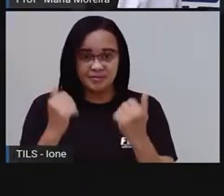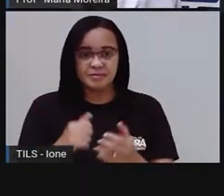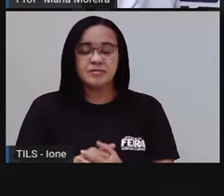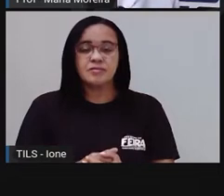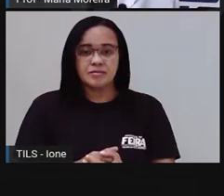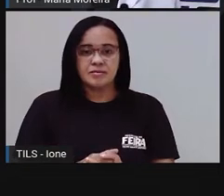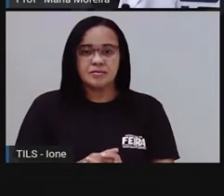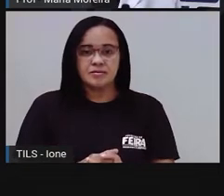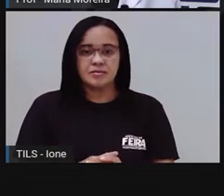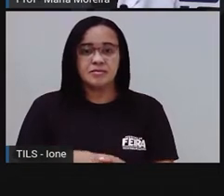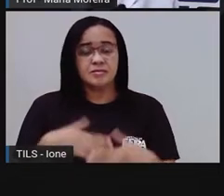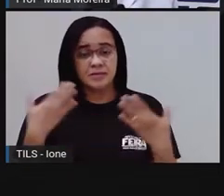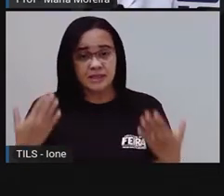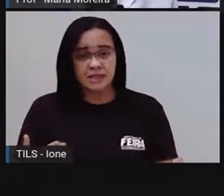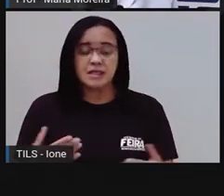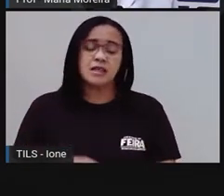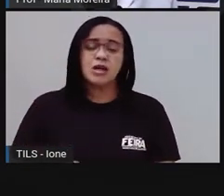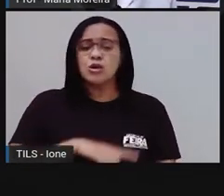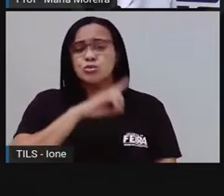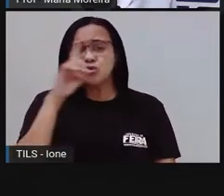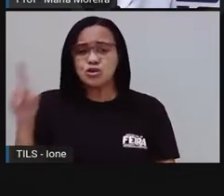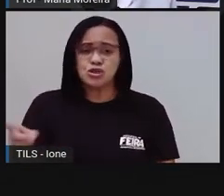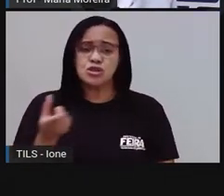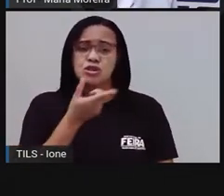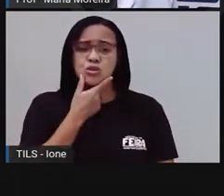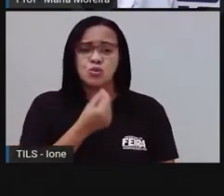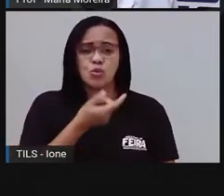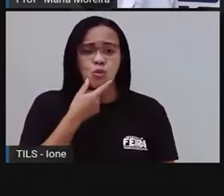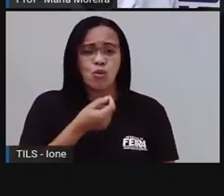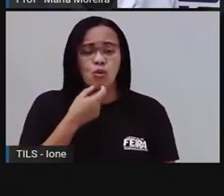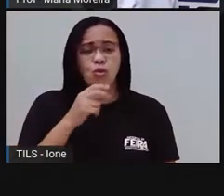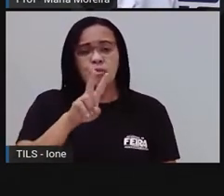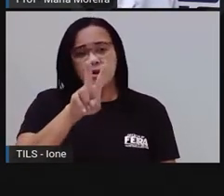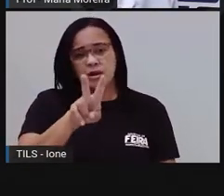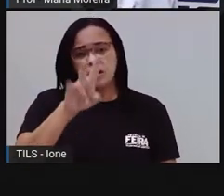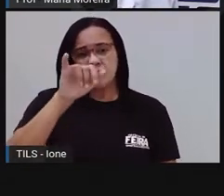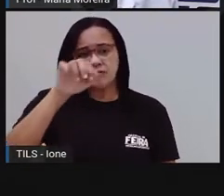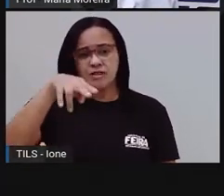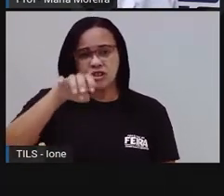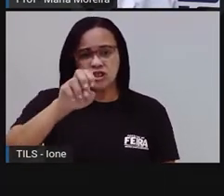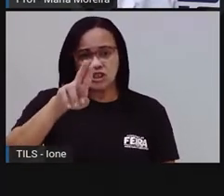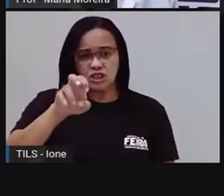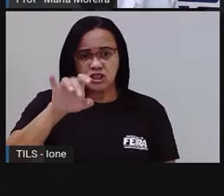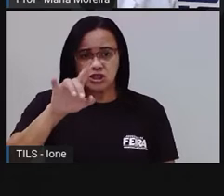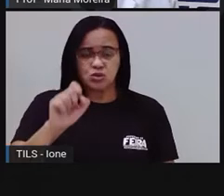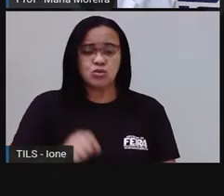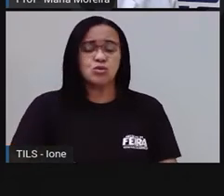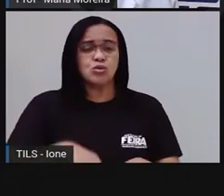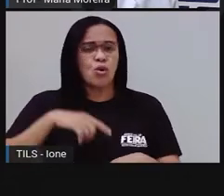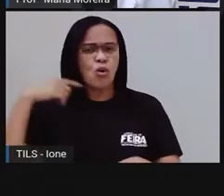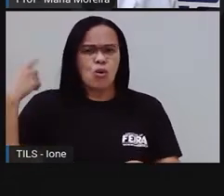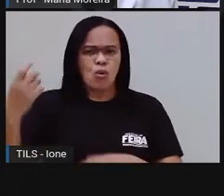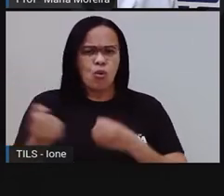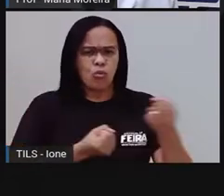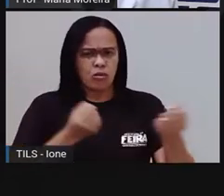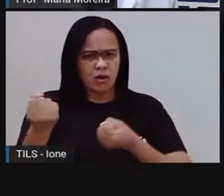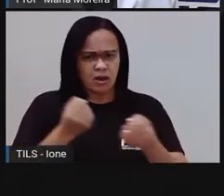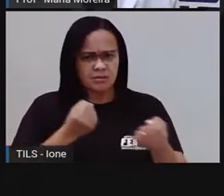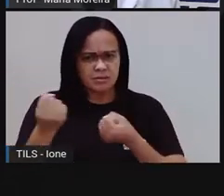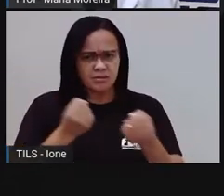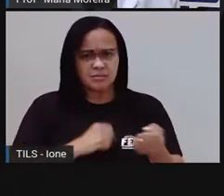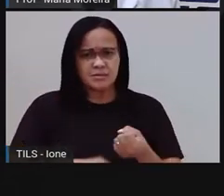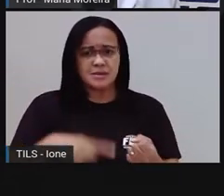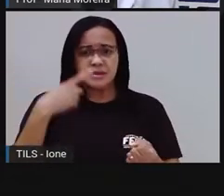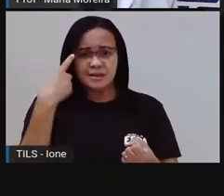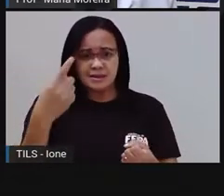Bom, num certo dia, Vinícius, o taxista, rodou 176 quilômetros pela manhã